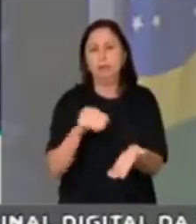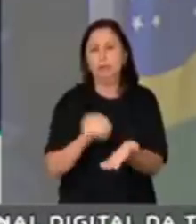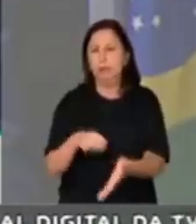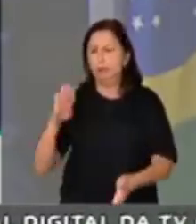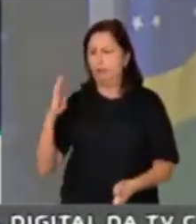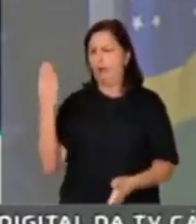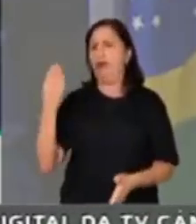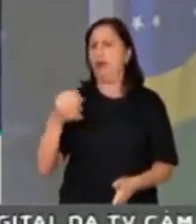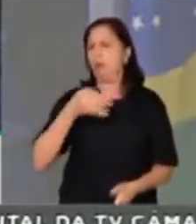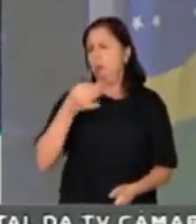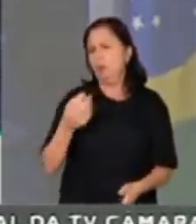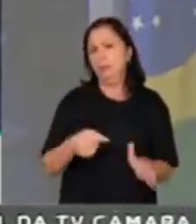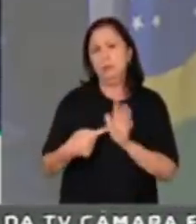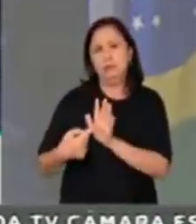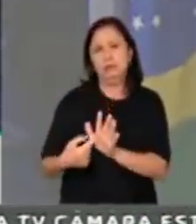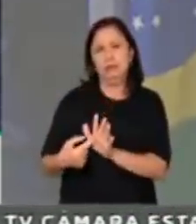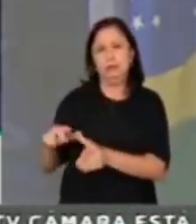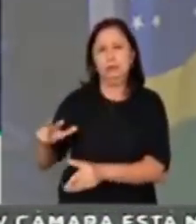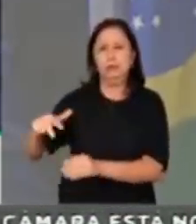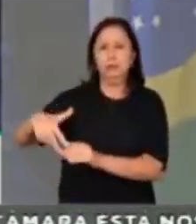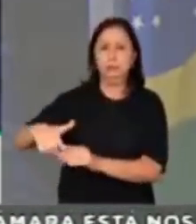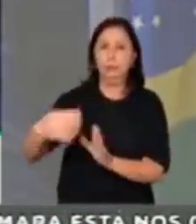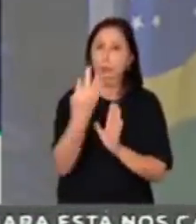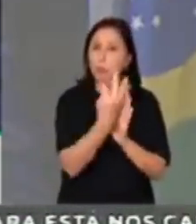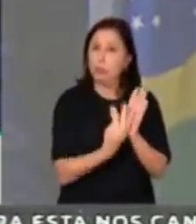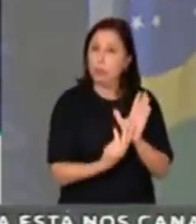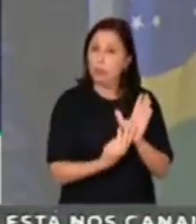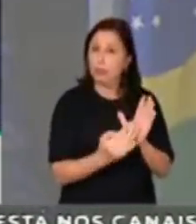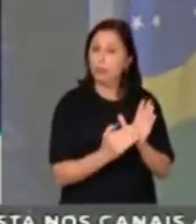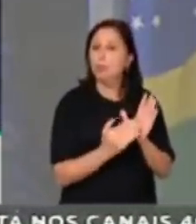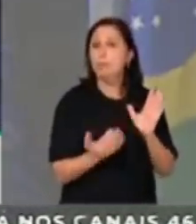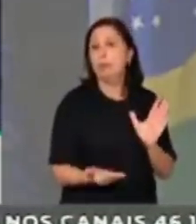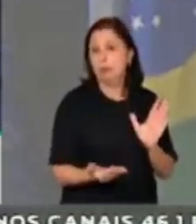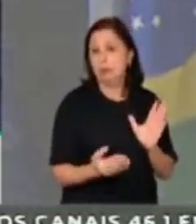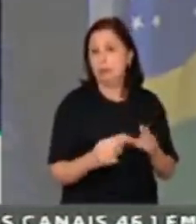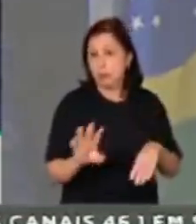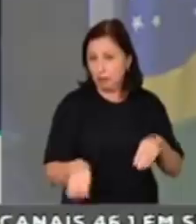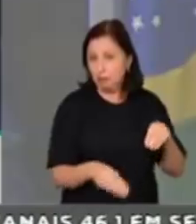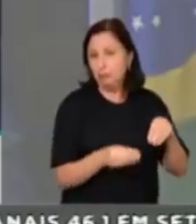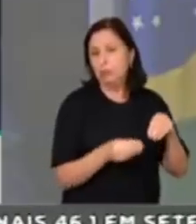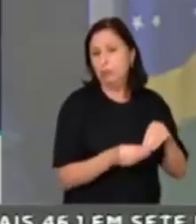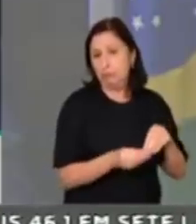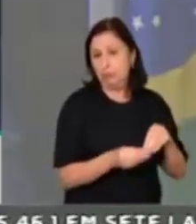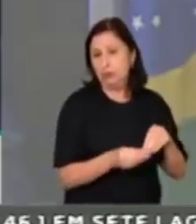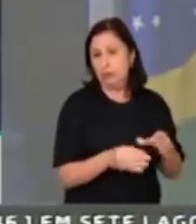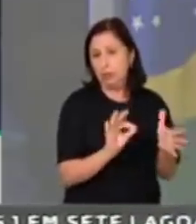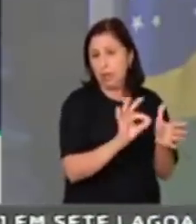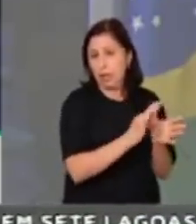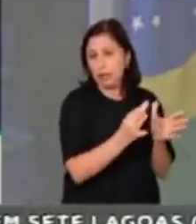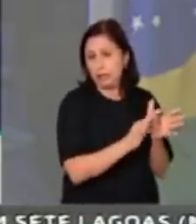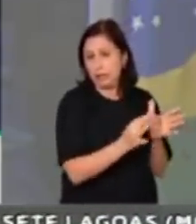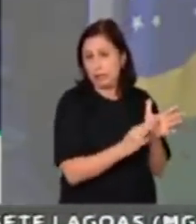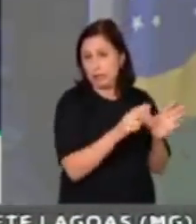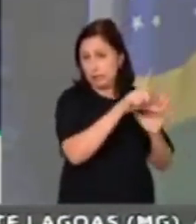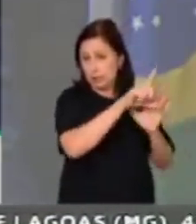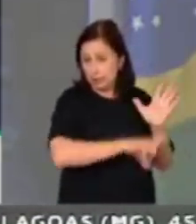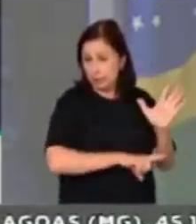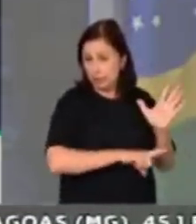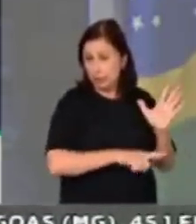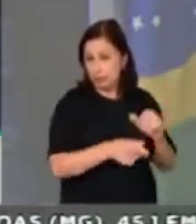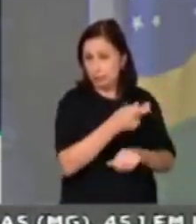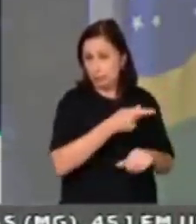assinar essa emenda que está pronto. O texto está aqui. É só coletar o apoio. Venha aqui, assina, me procura, vou atrás,